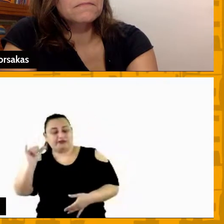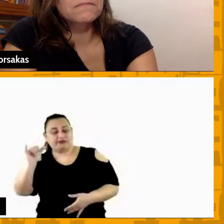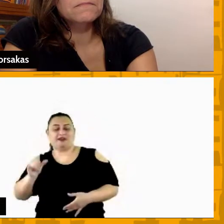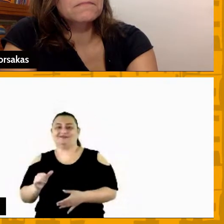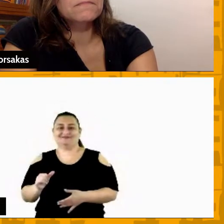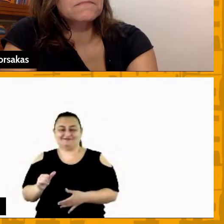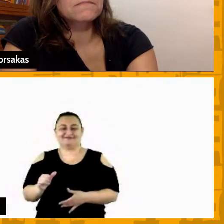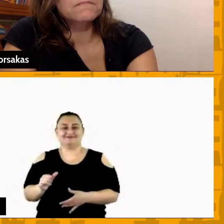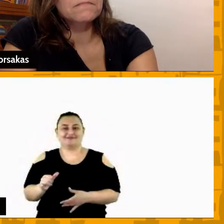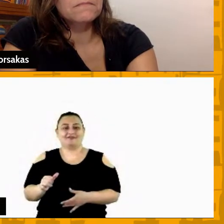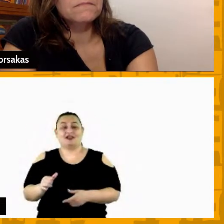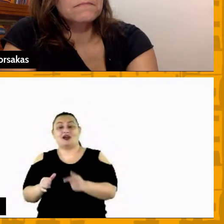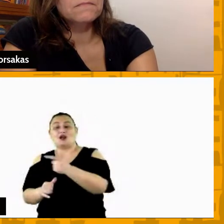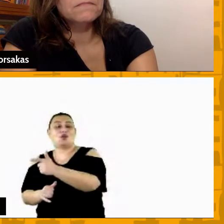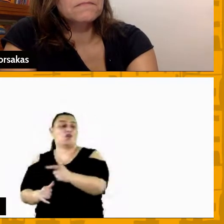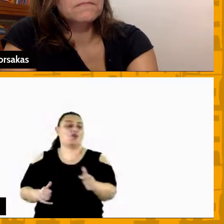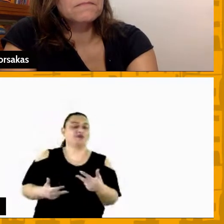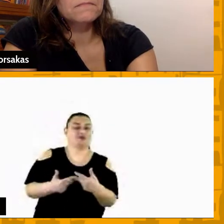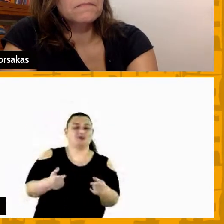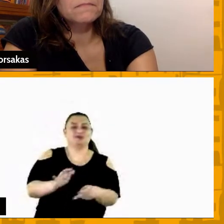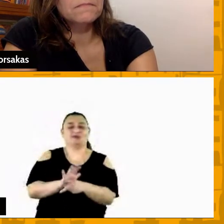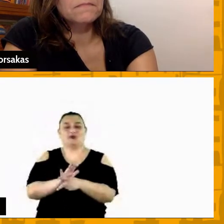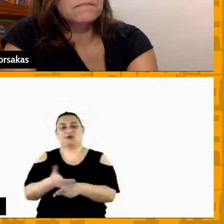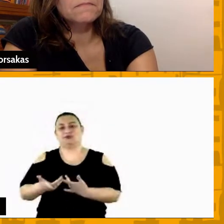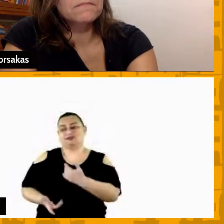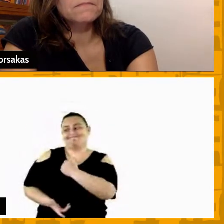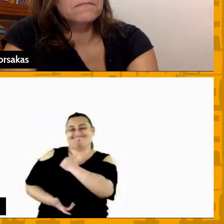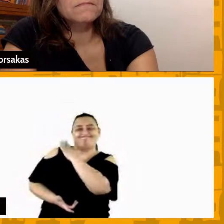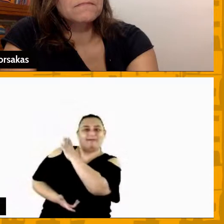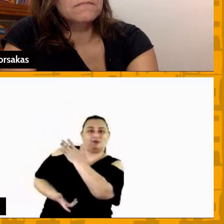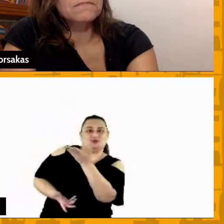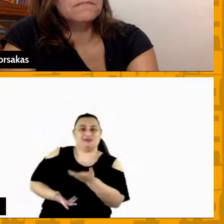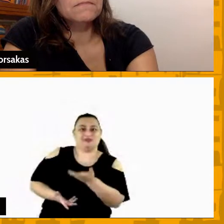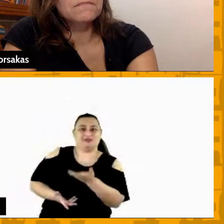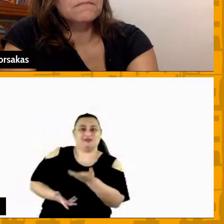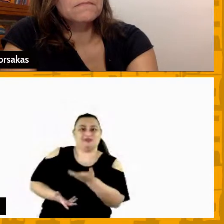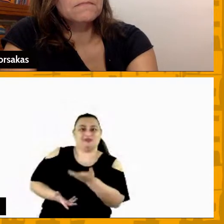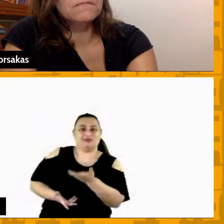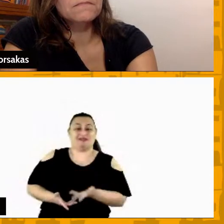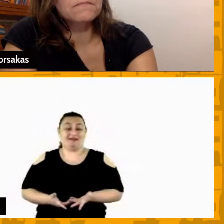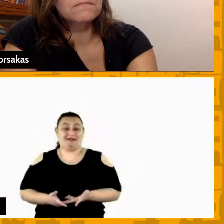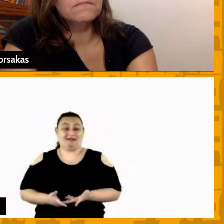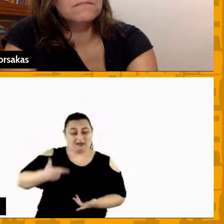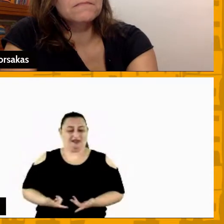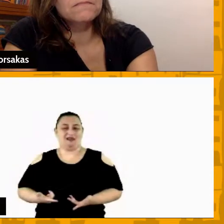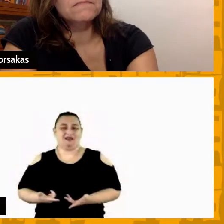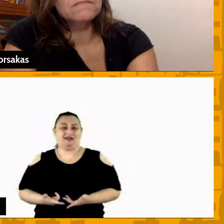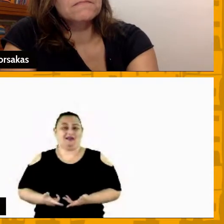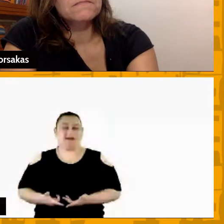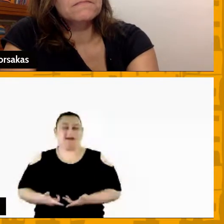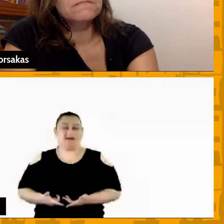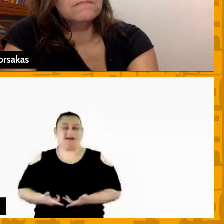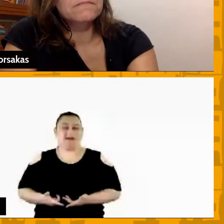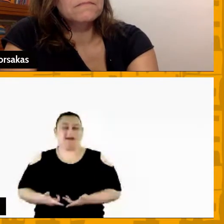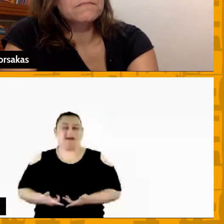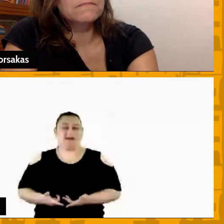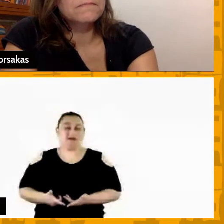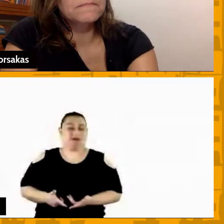relação a qualquer que seja esses fatores como racismo homofobia ou qualquer outro tipo de